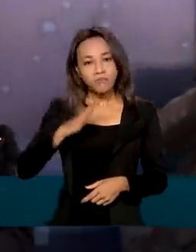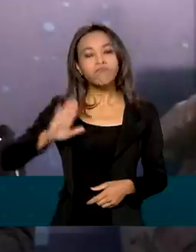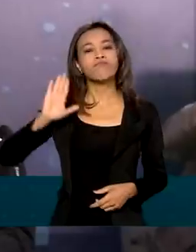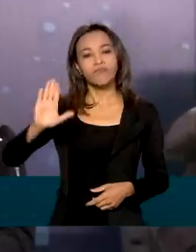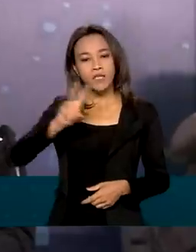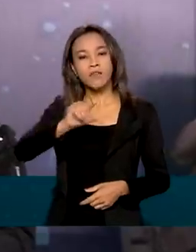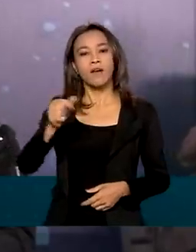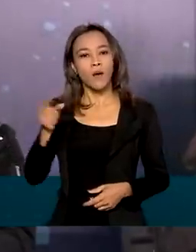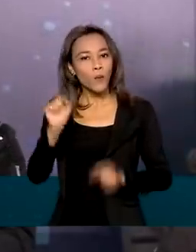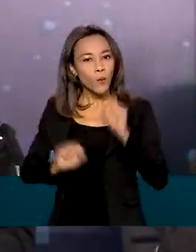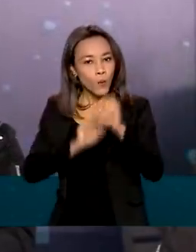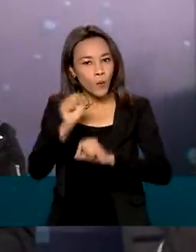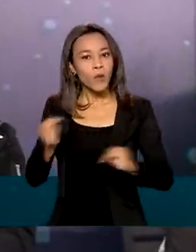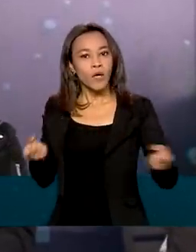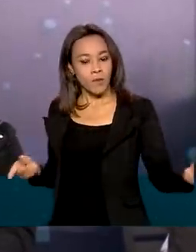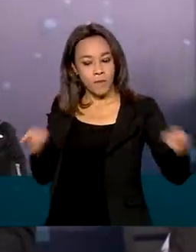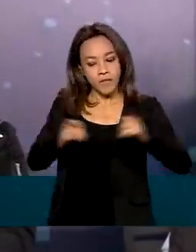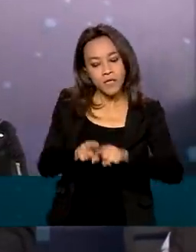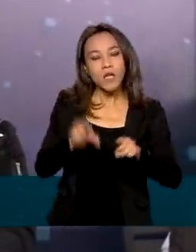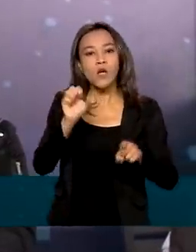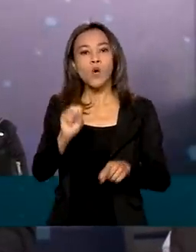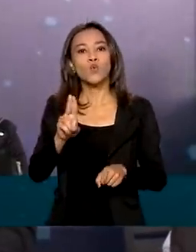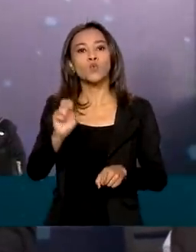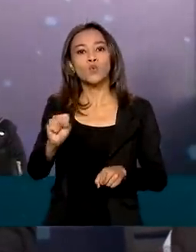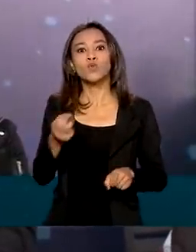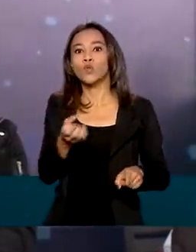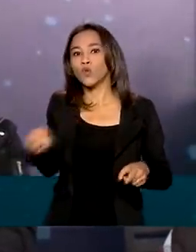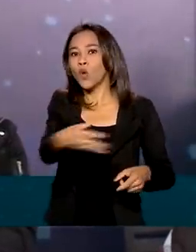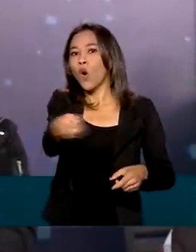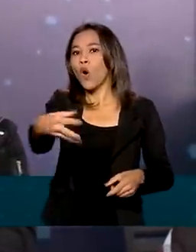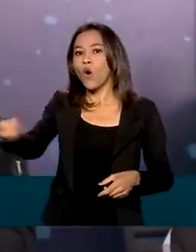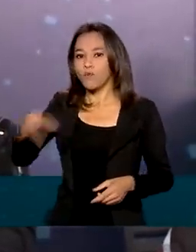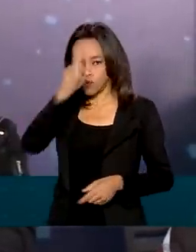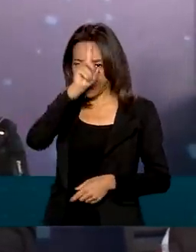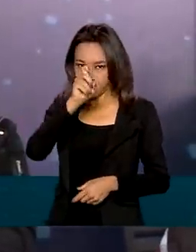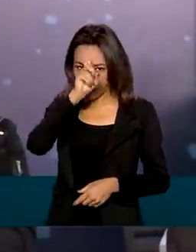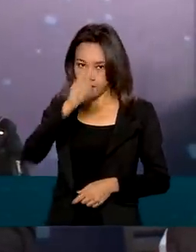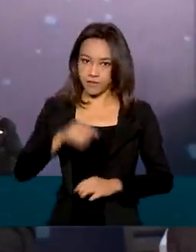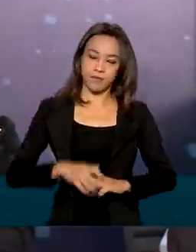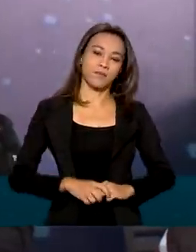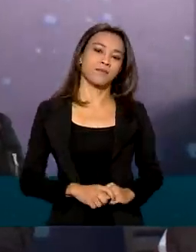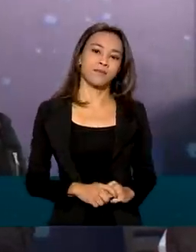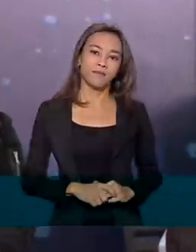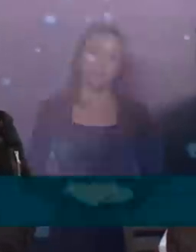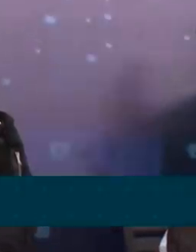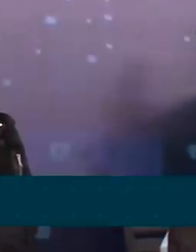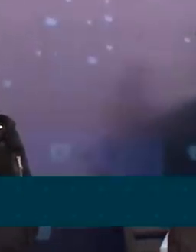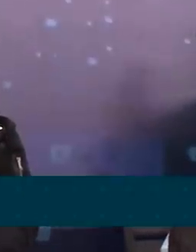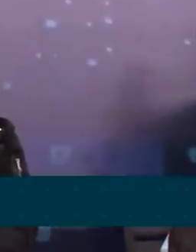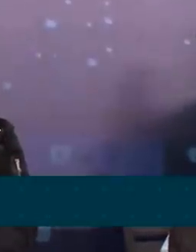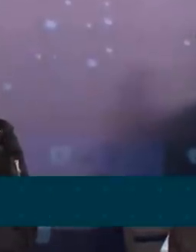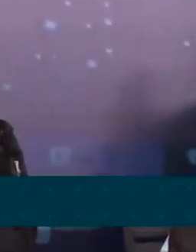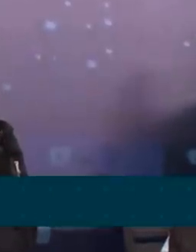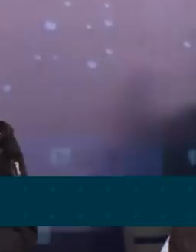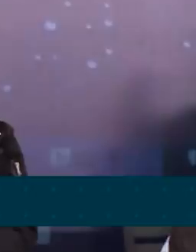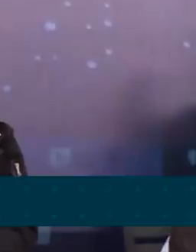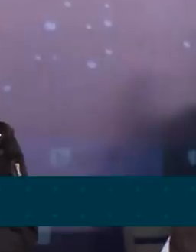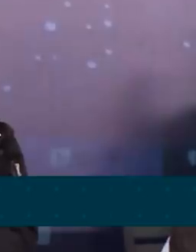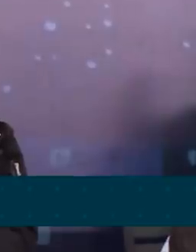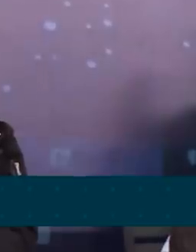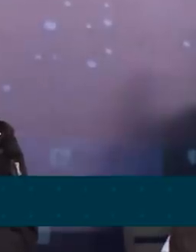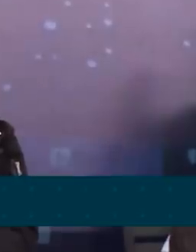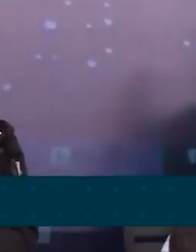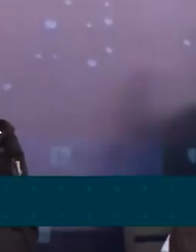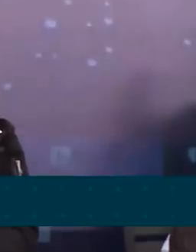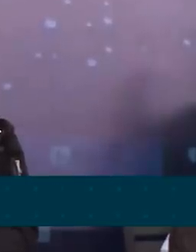credenciar junto ao SUS novos hospitais. Disse agora há pouco, Pouqueroga, existe mais processo semelhante